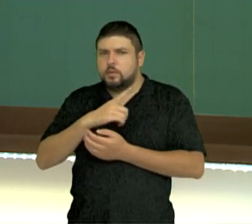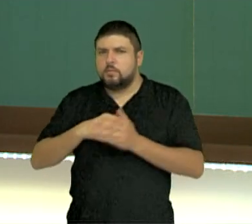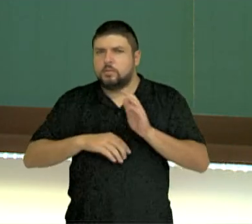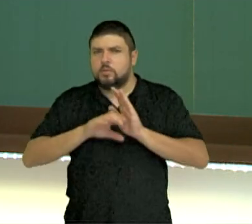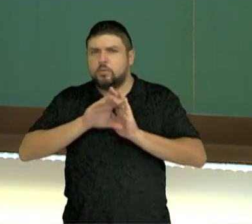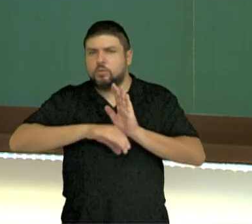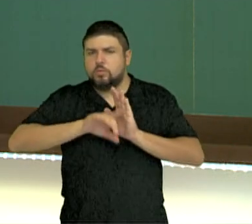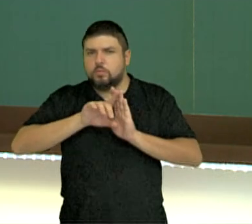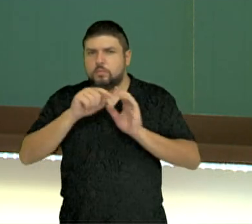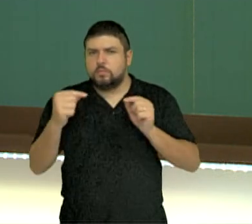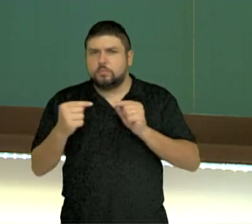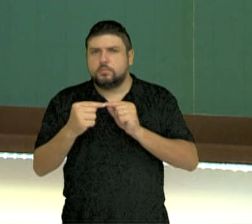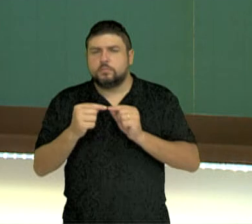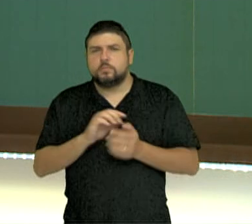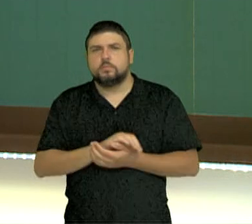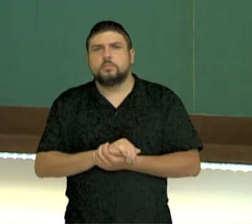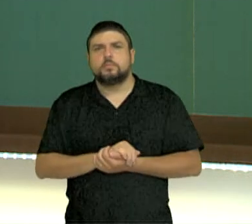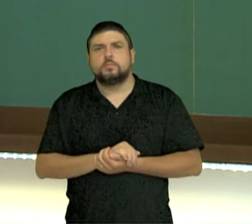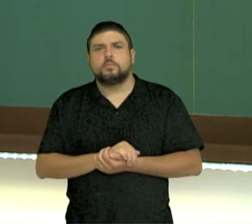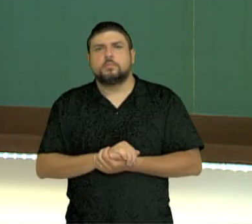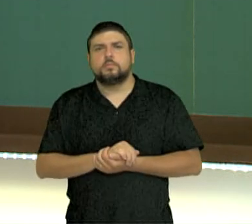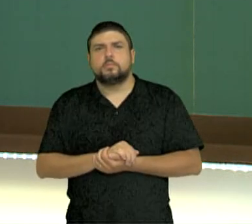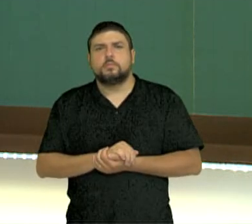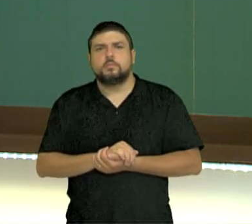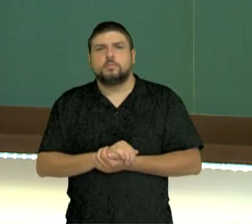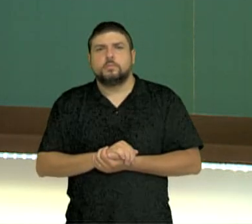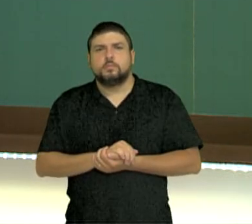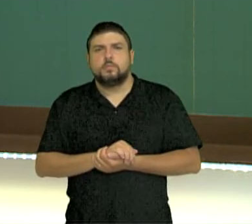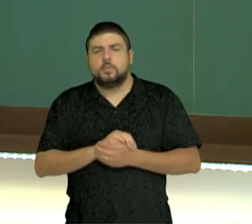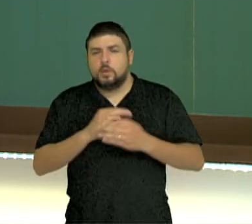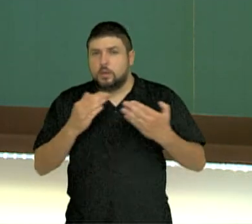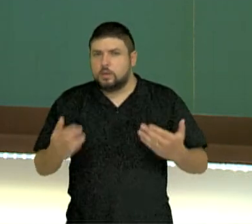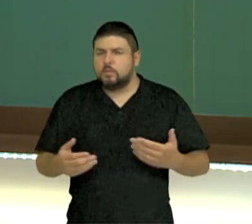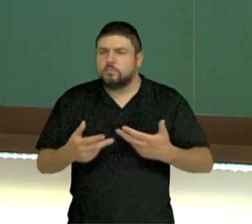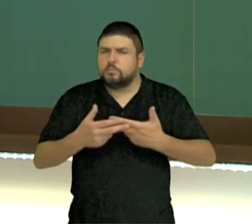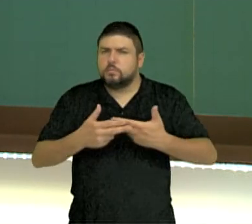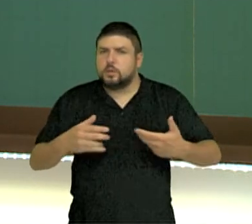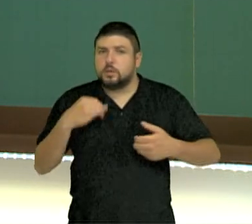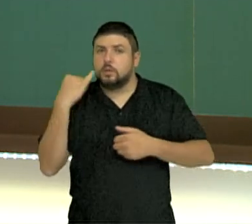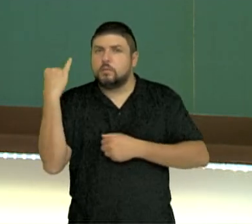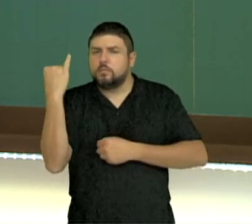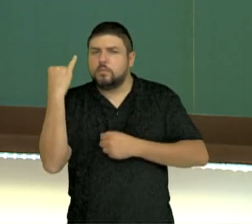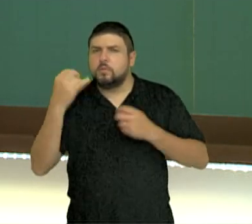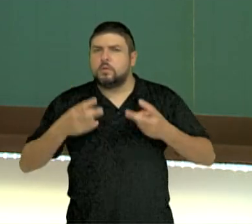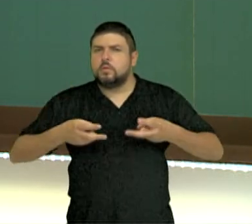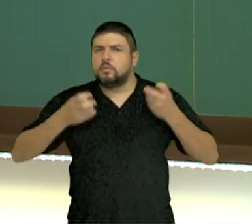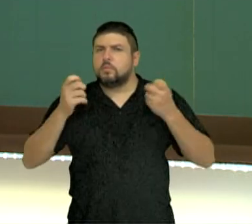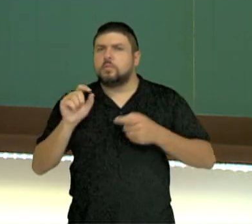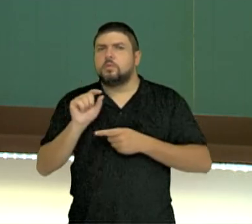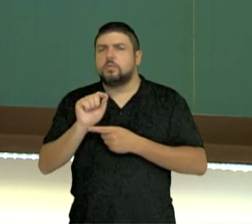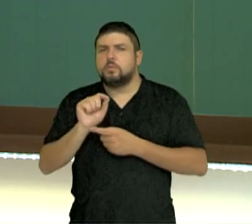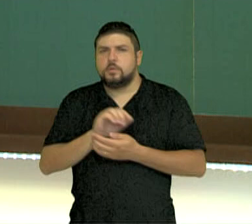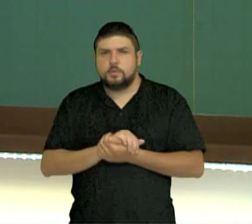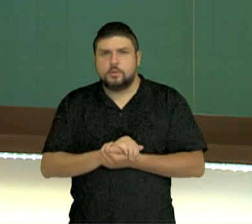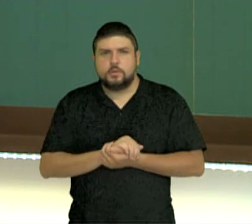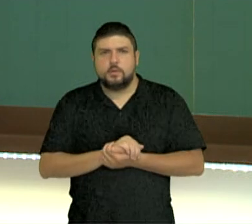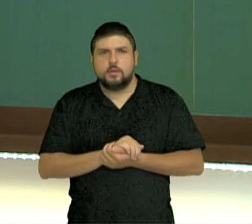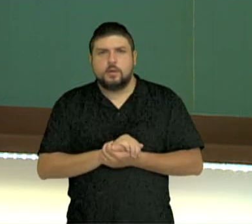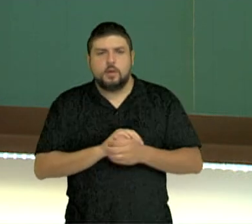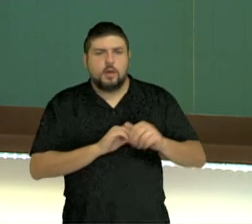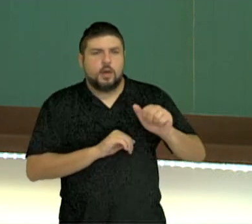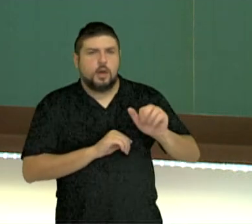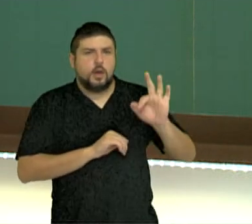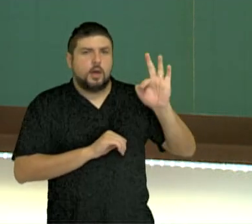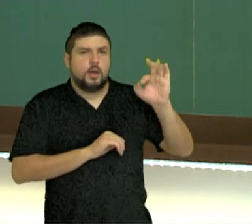a essa noção. Então, uma das coisas bem importantes é observarmos aqui a relação de ato e